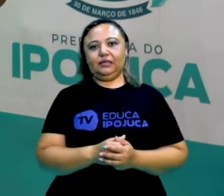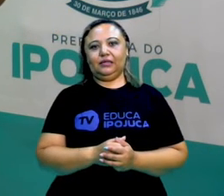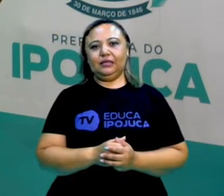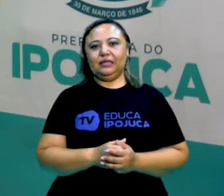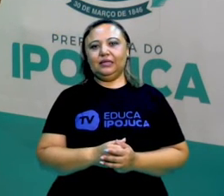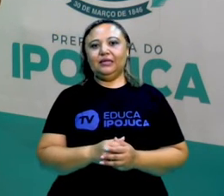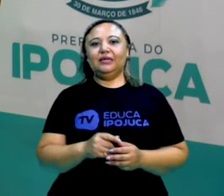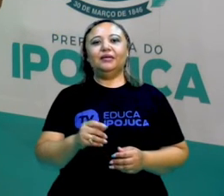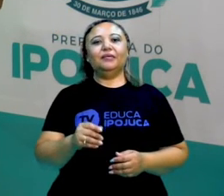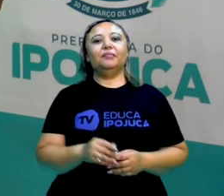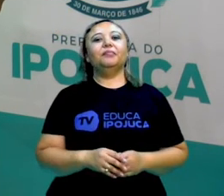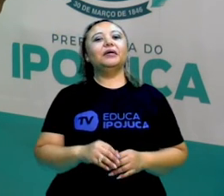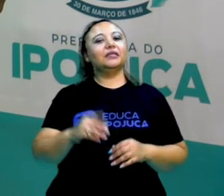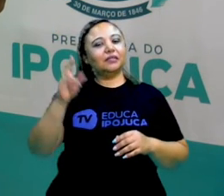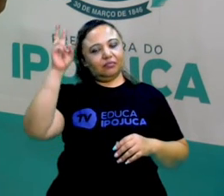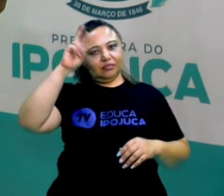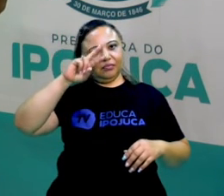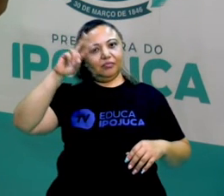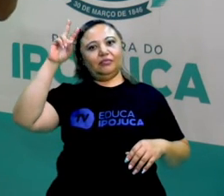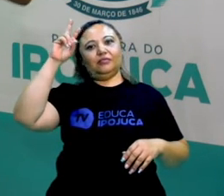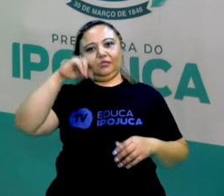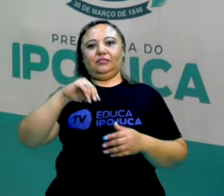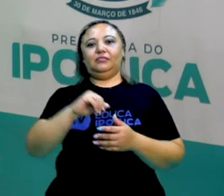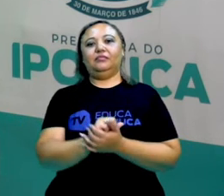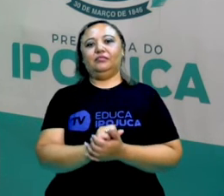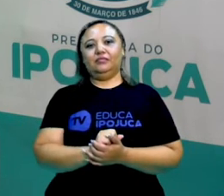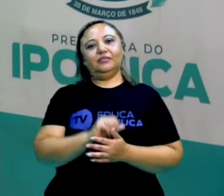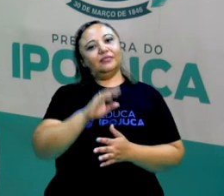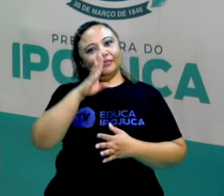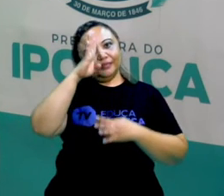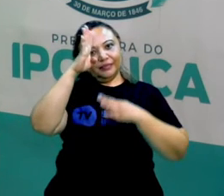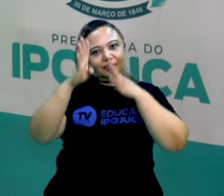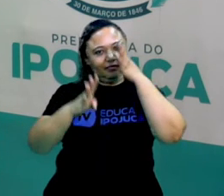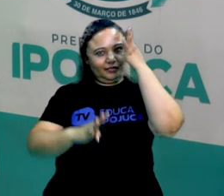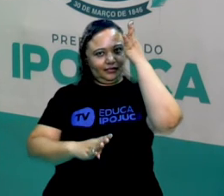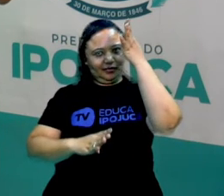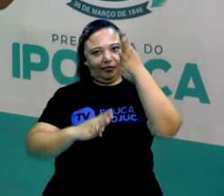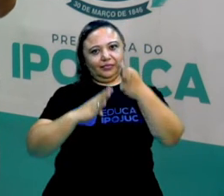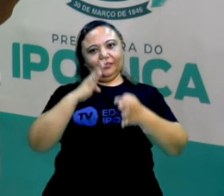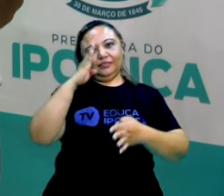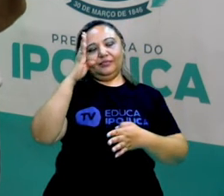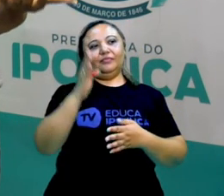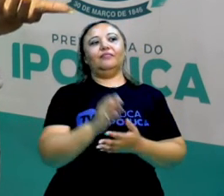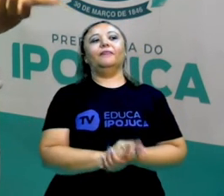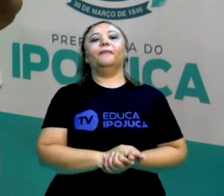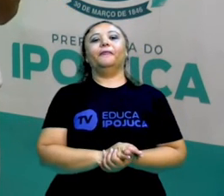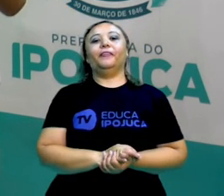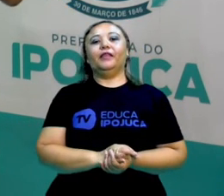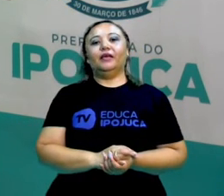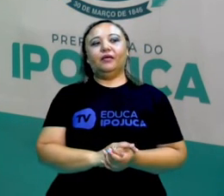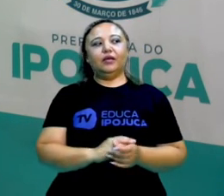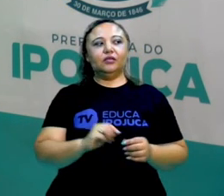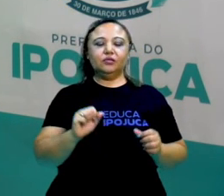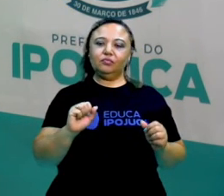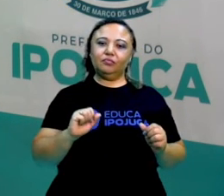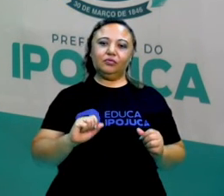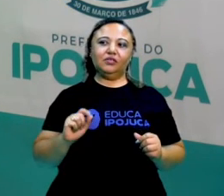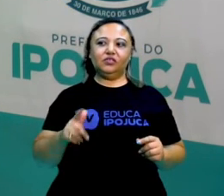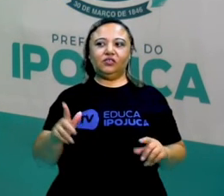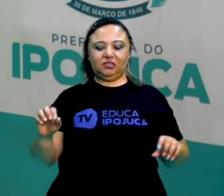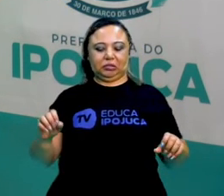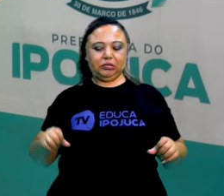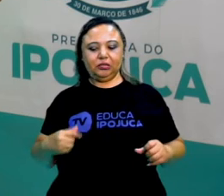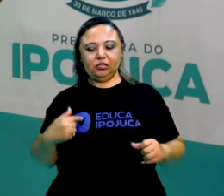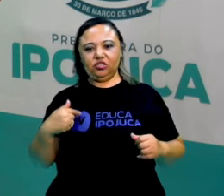E as fábulas tem animais que remetem a esse aprendizado o quê? A gente não pode tentar ser aquilo que a gente não é. A gente não pode querer